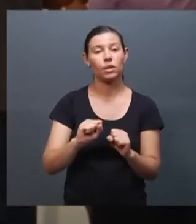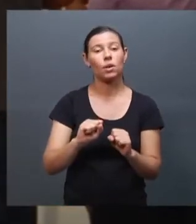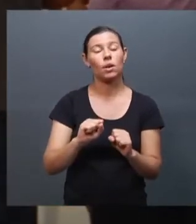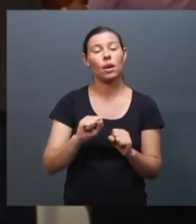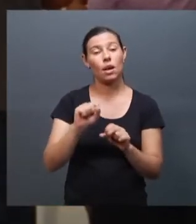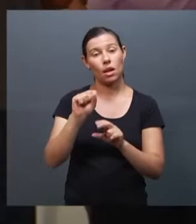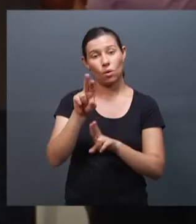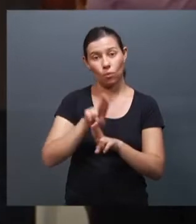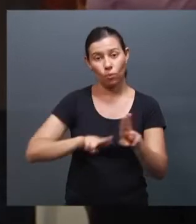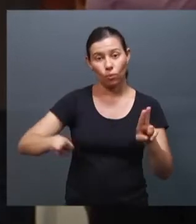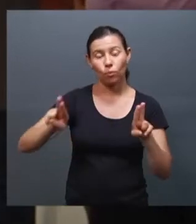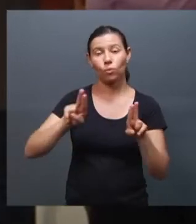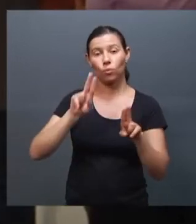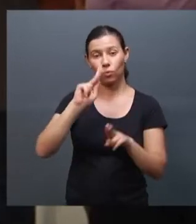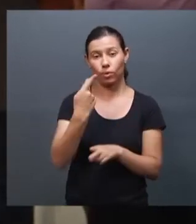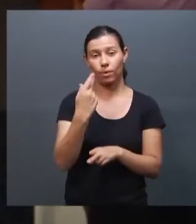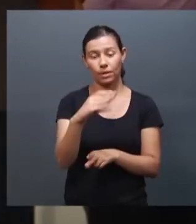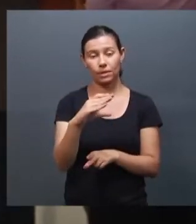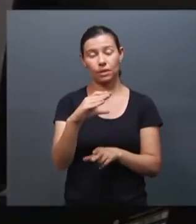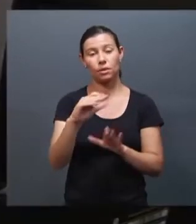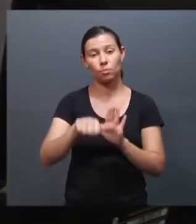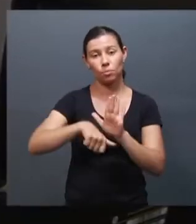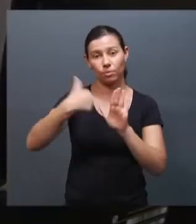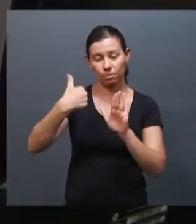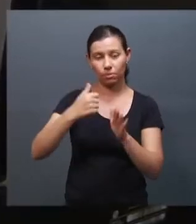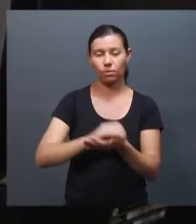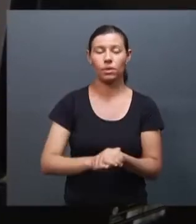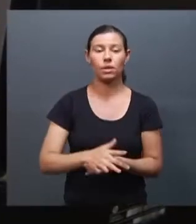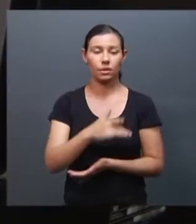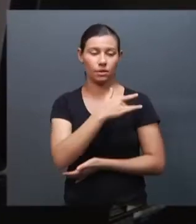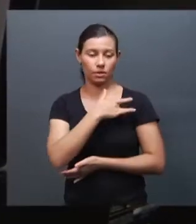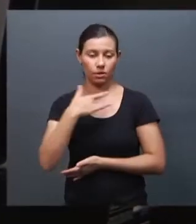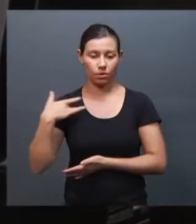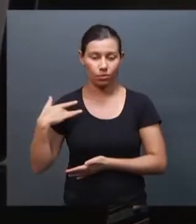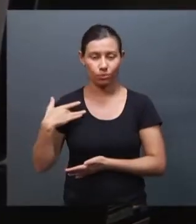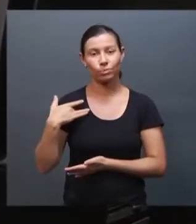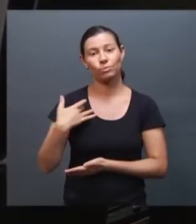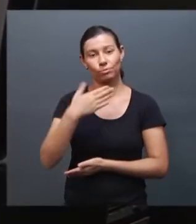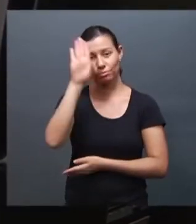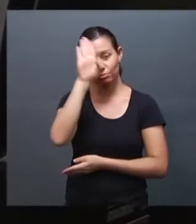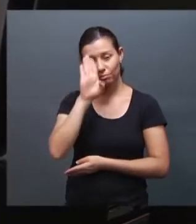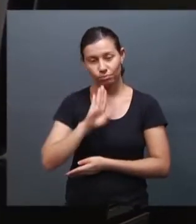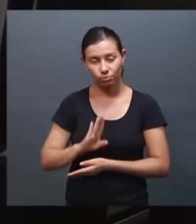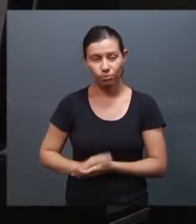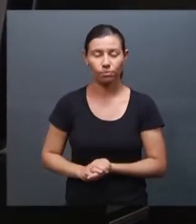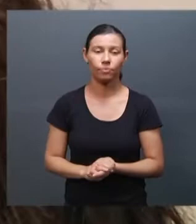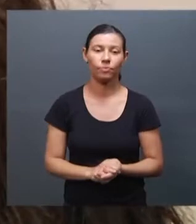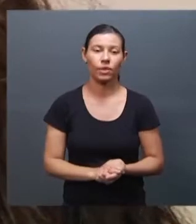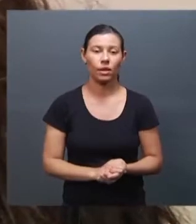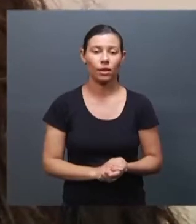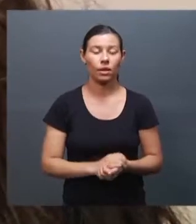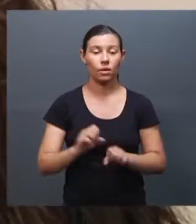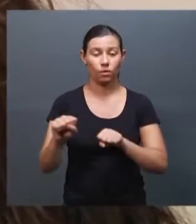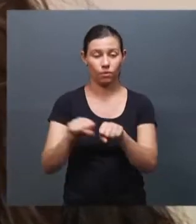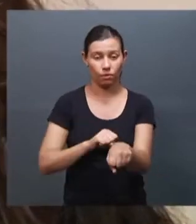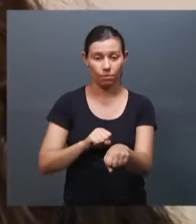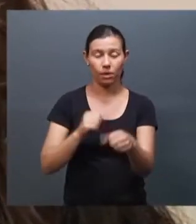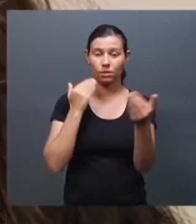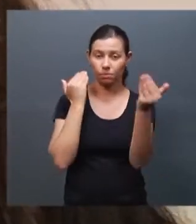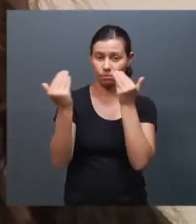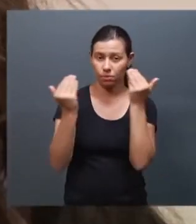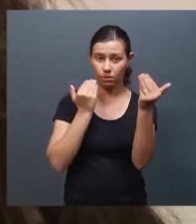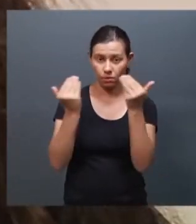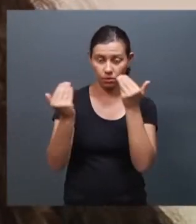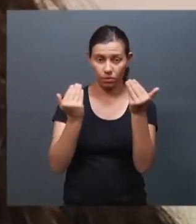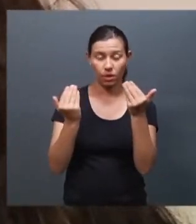para o uso do nome social na saúde pública do Brasil. Formada em psicologia e inserida no mercado de trabalho, ela destaca a importância e